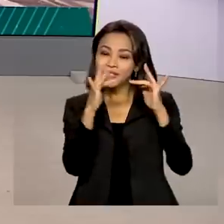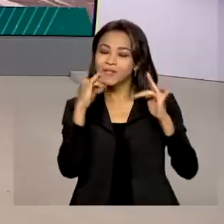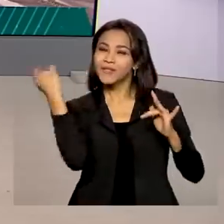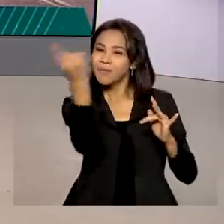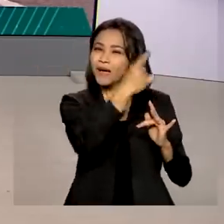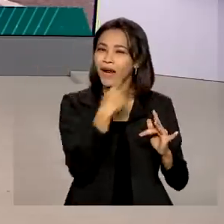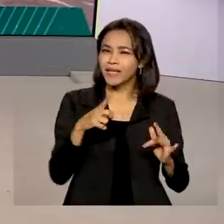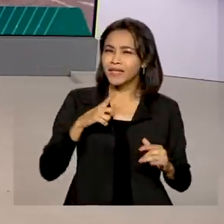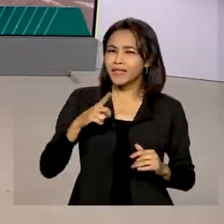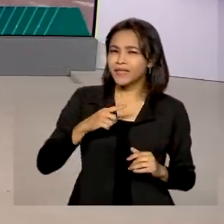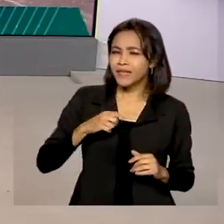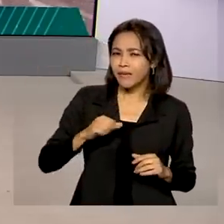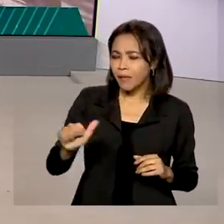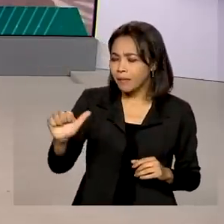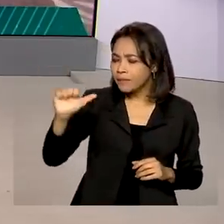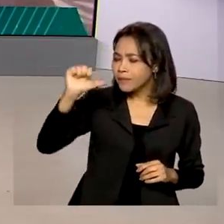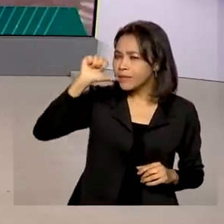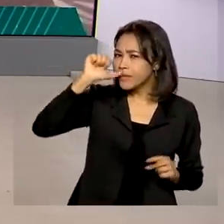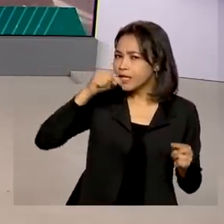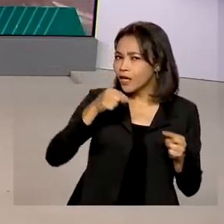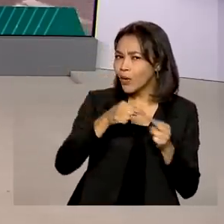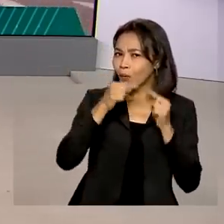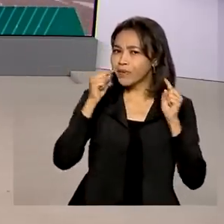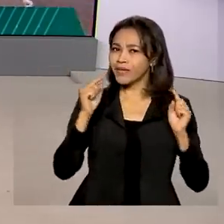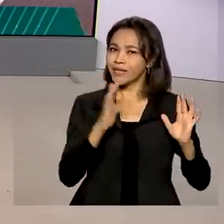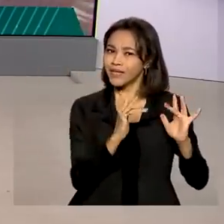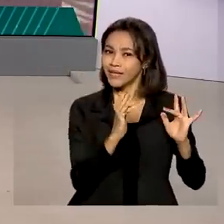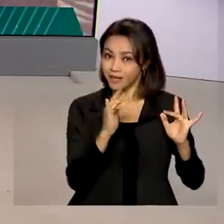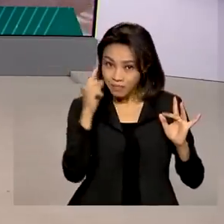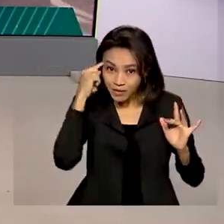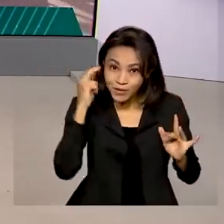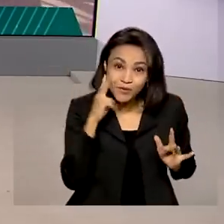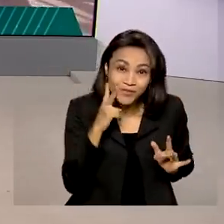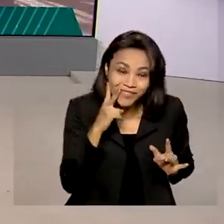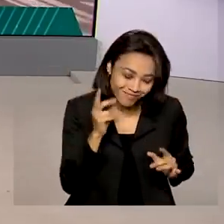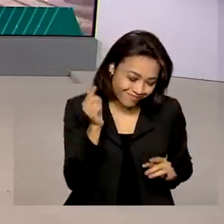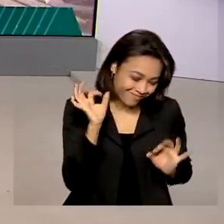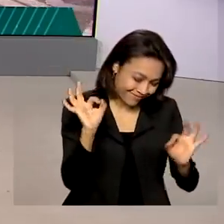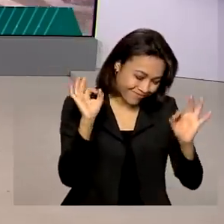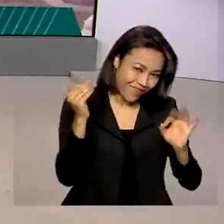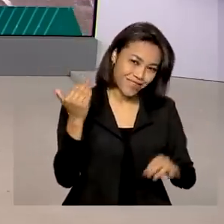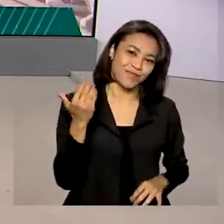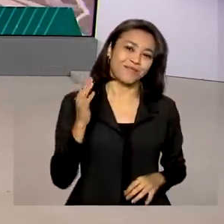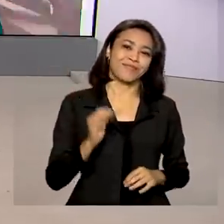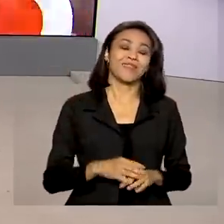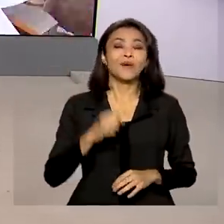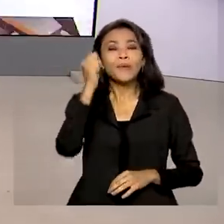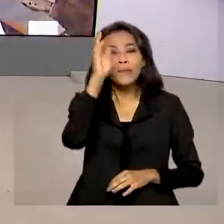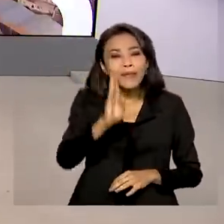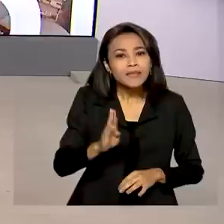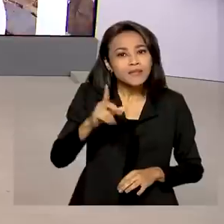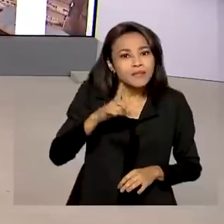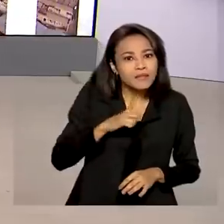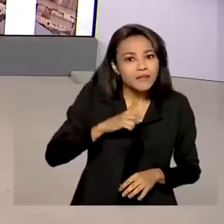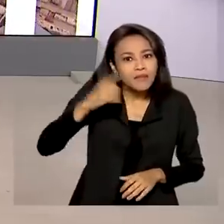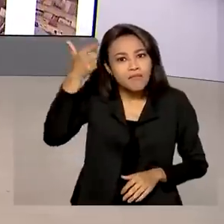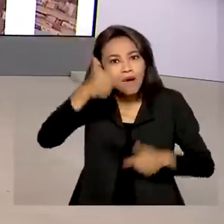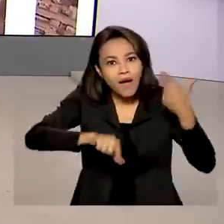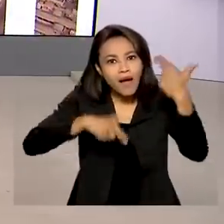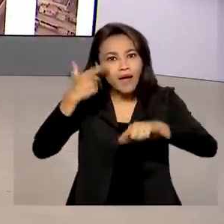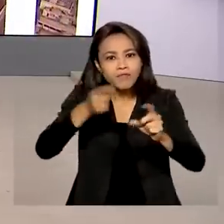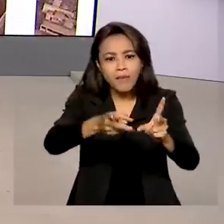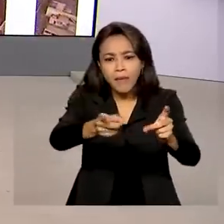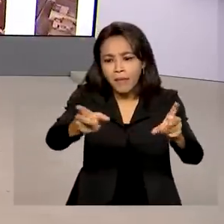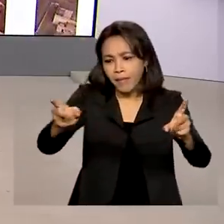combina super bem com essa comemoração. Quem pensou em vinho acertou. Inclusive, o Brasil tem ganhado cada vez mais espaço no mercado